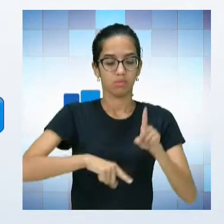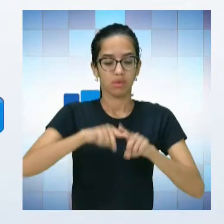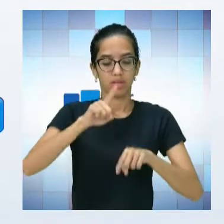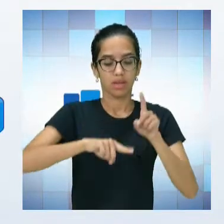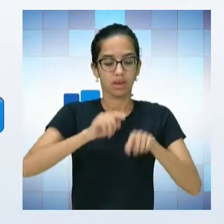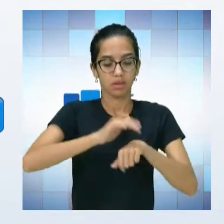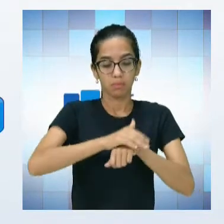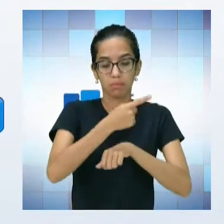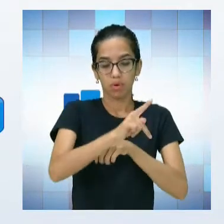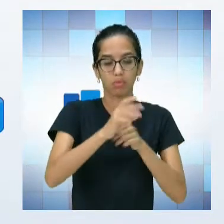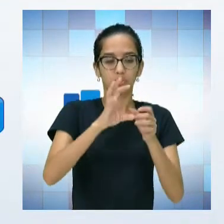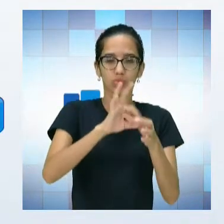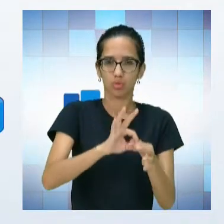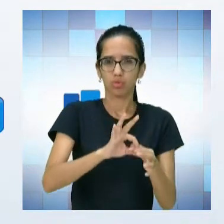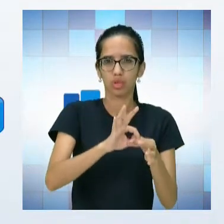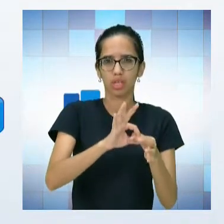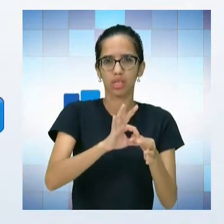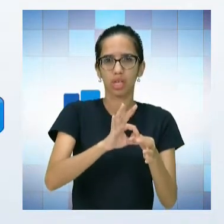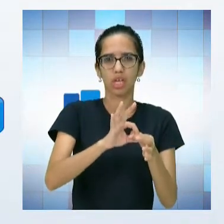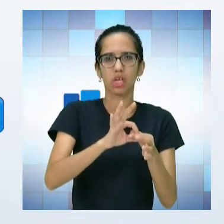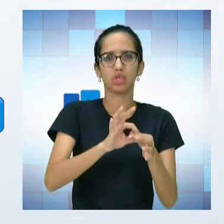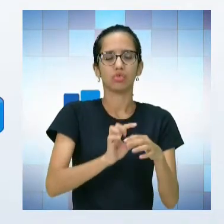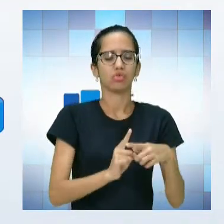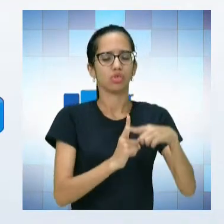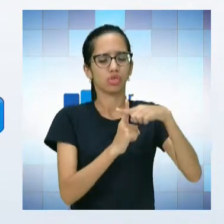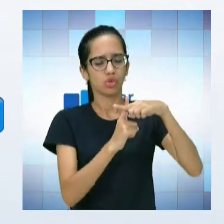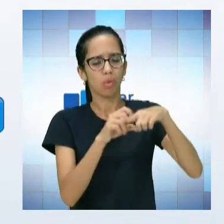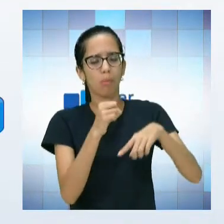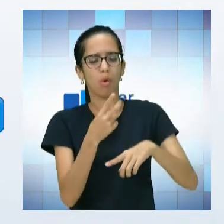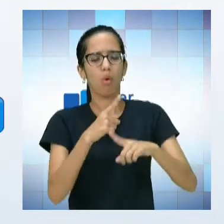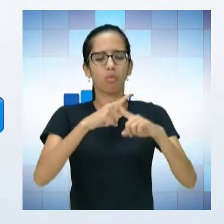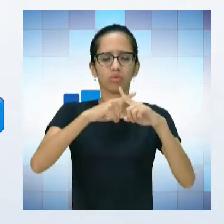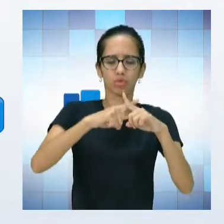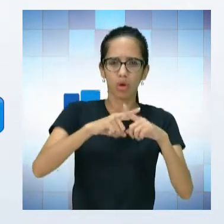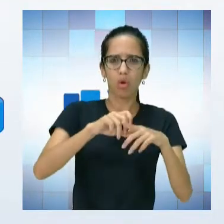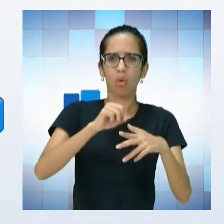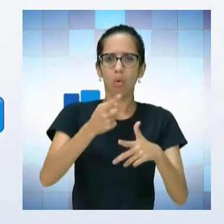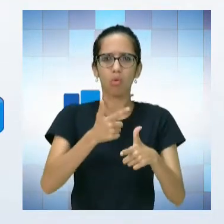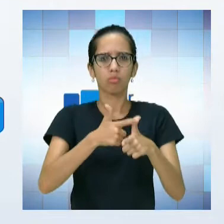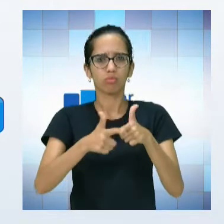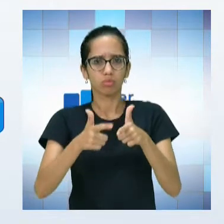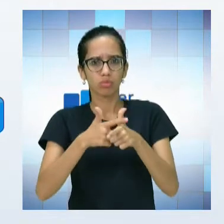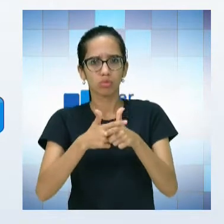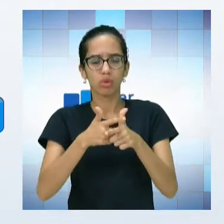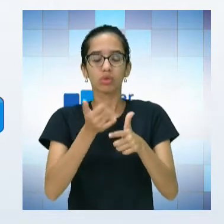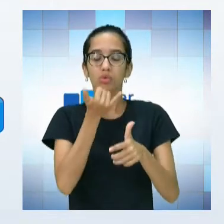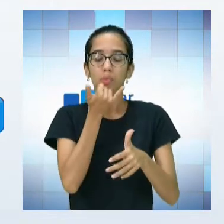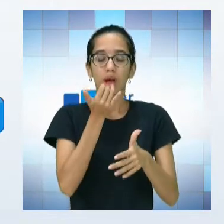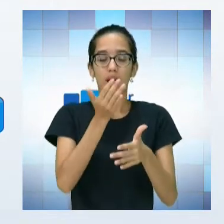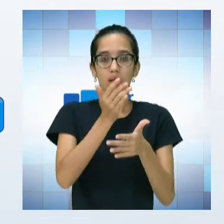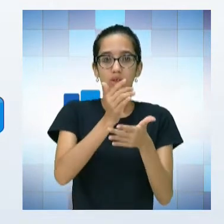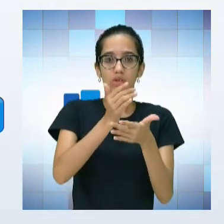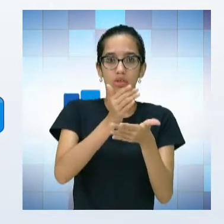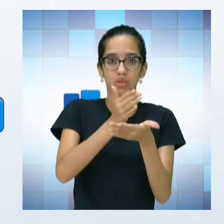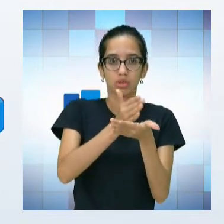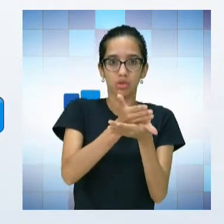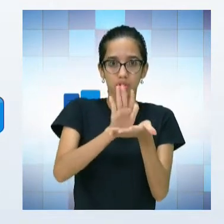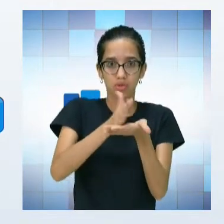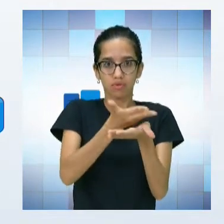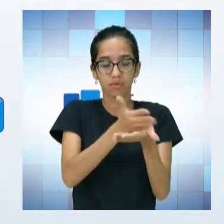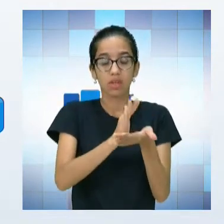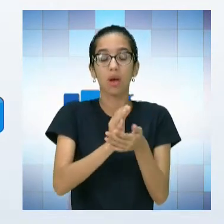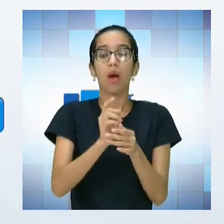para o cálculo, nós estamos também disponibilizando nesse laboratório recursos que vão